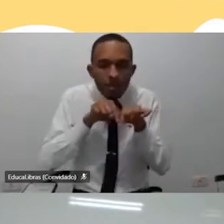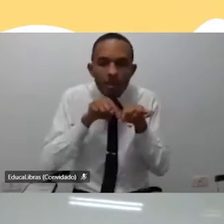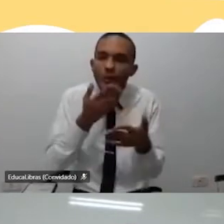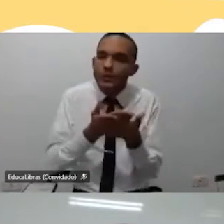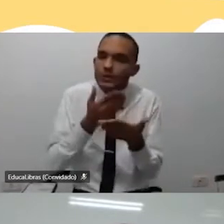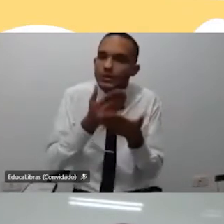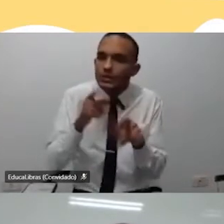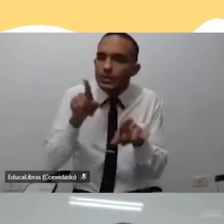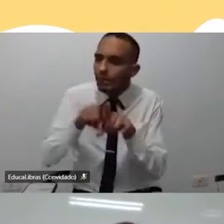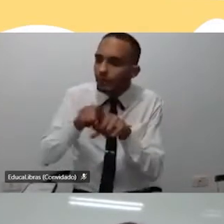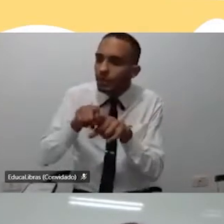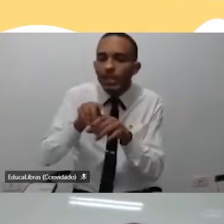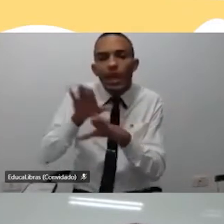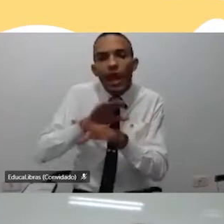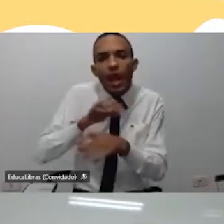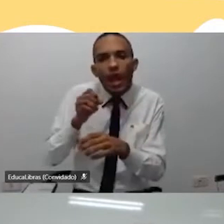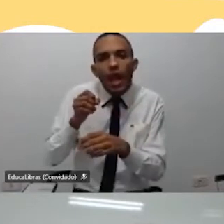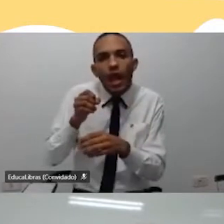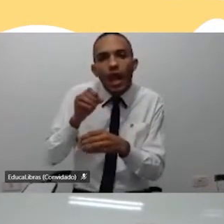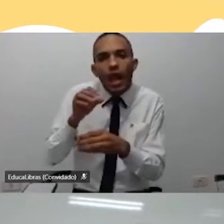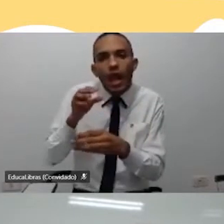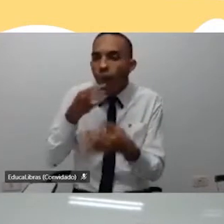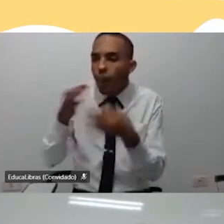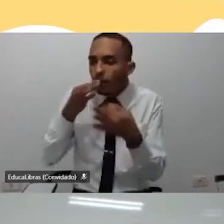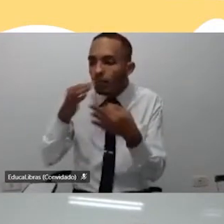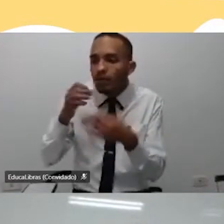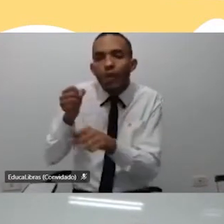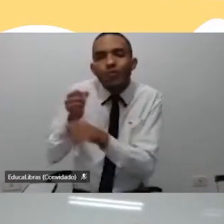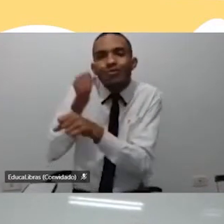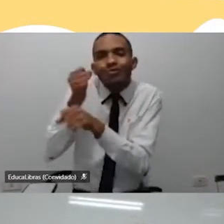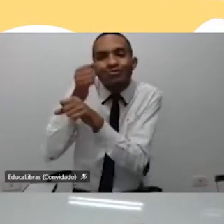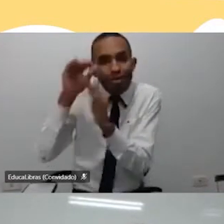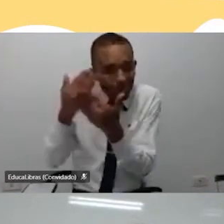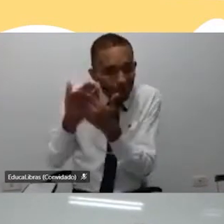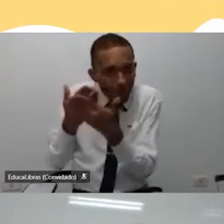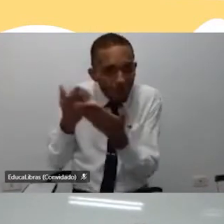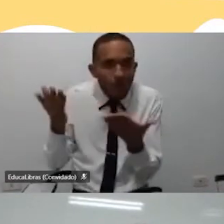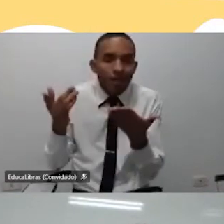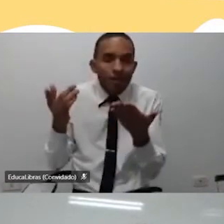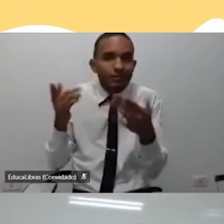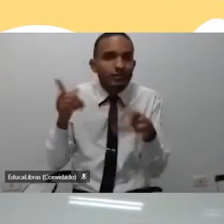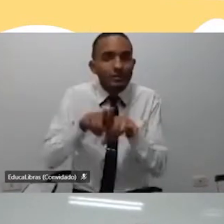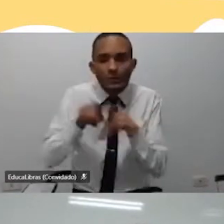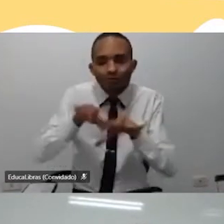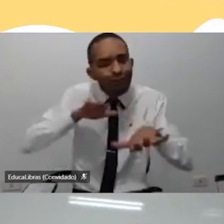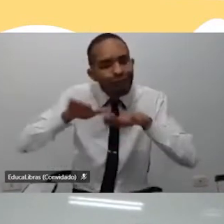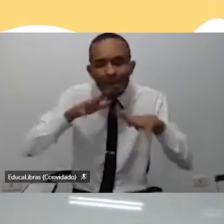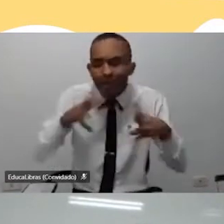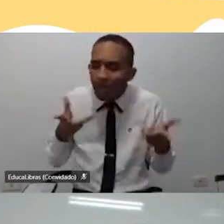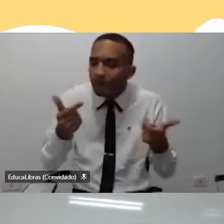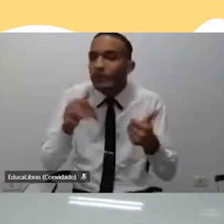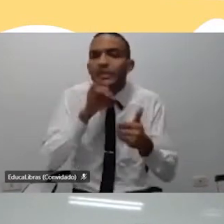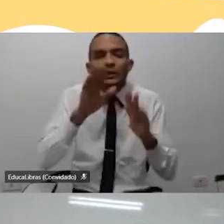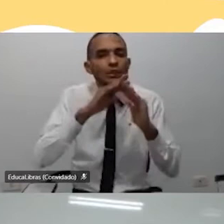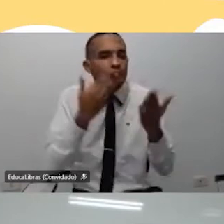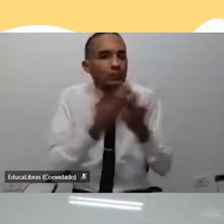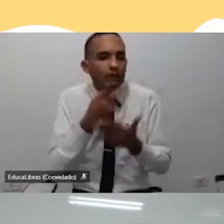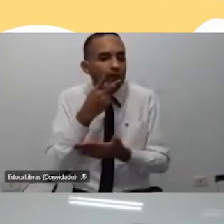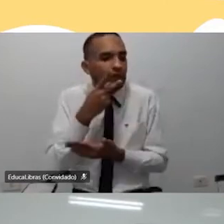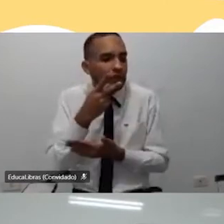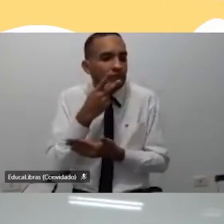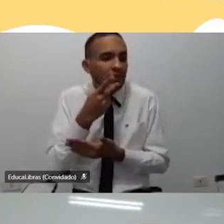construção dessa escola, isso é um movimento incrível. Tem escola que ninguém quer ir embora,